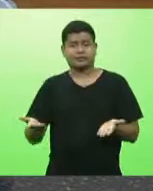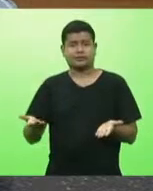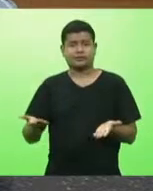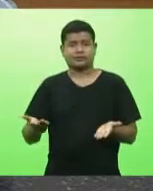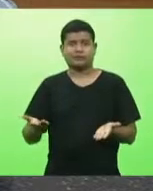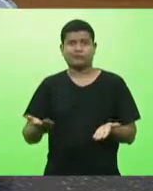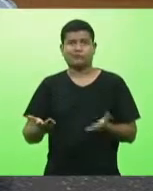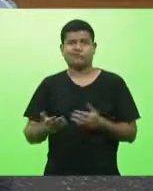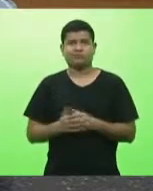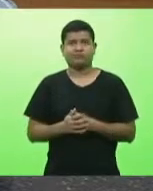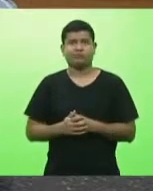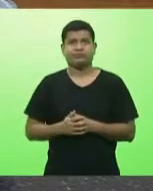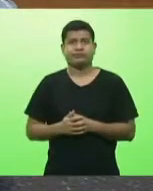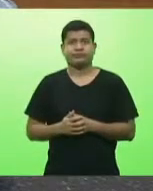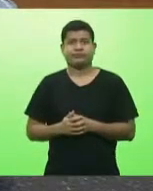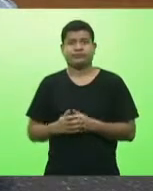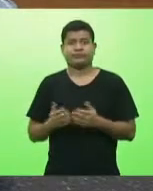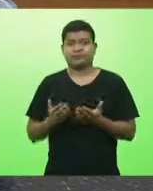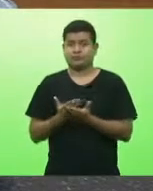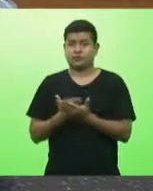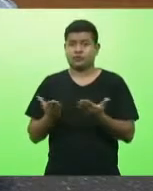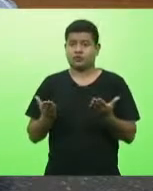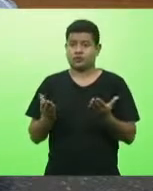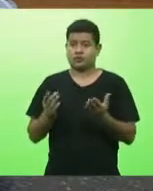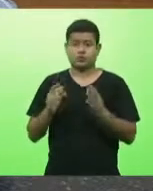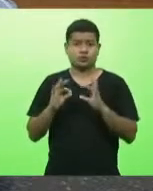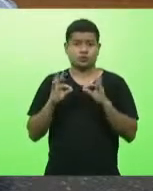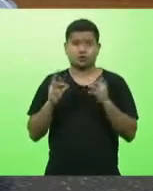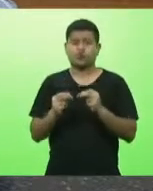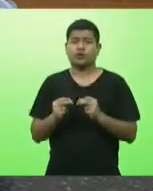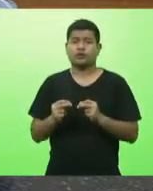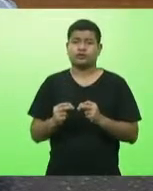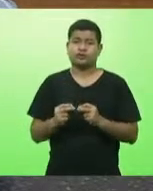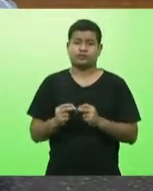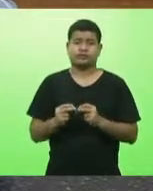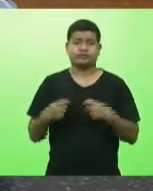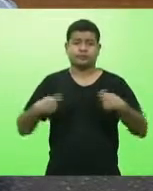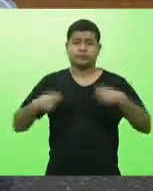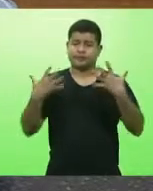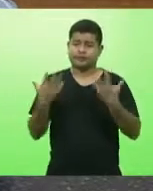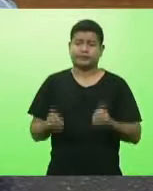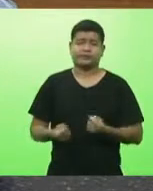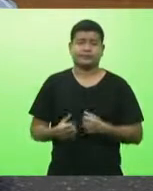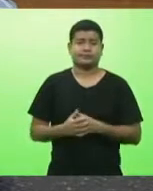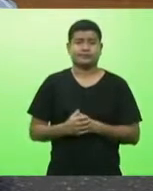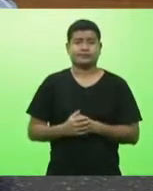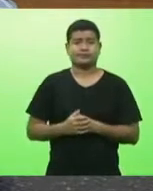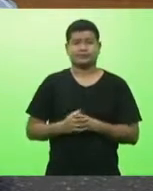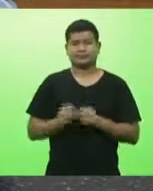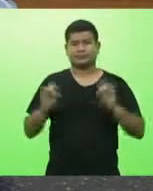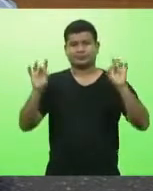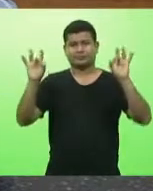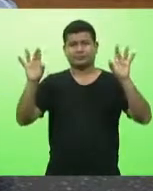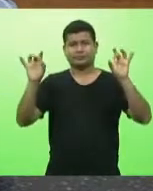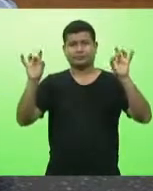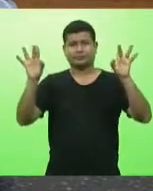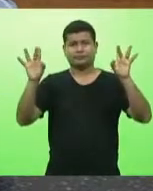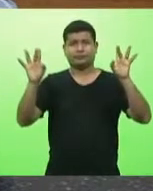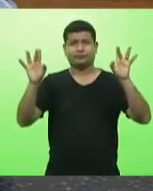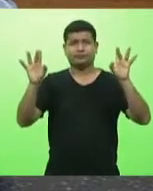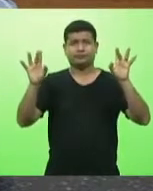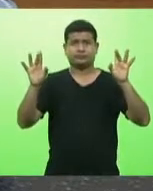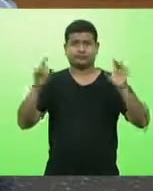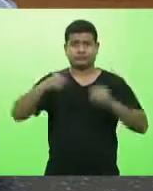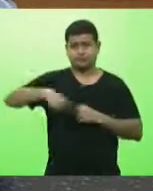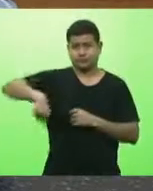que impõe a todos nós catarinenses especialmente nós